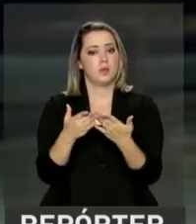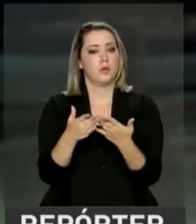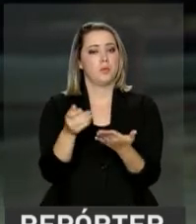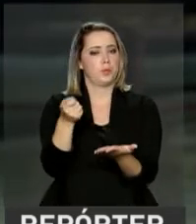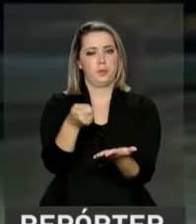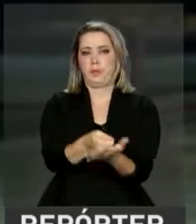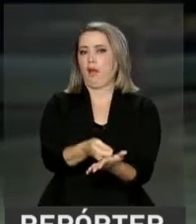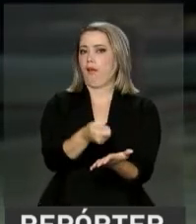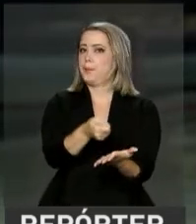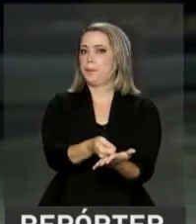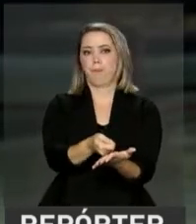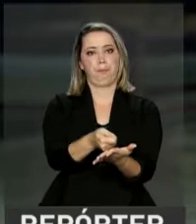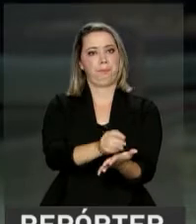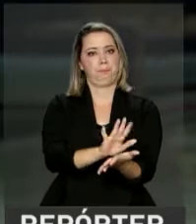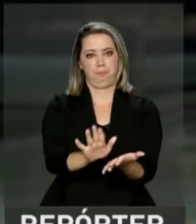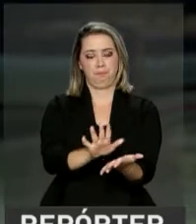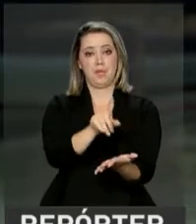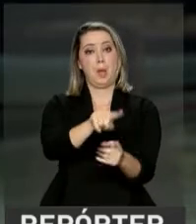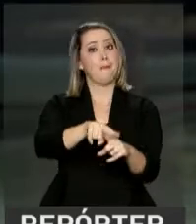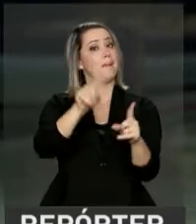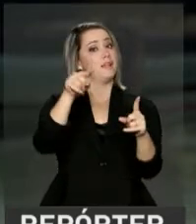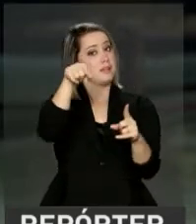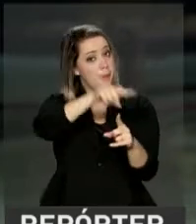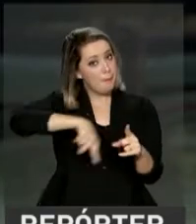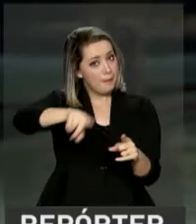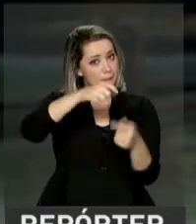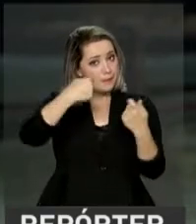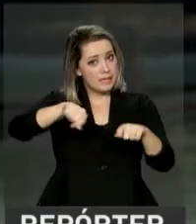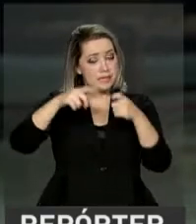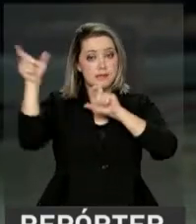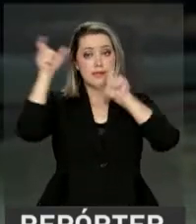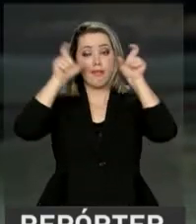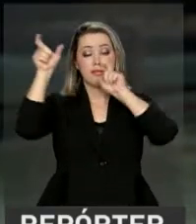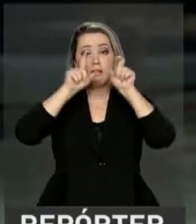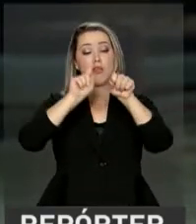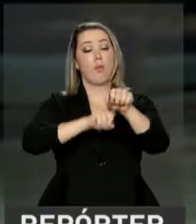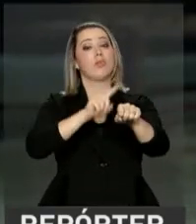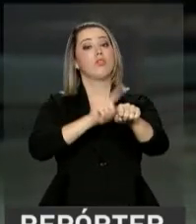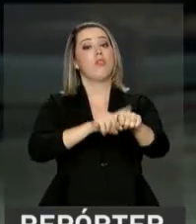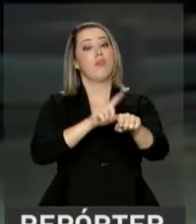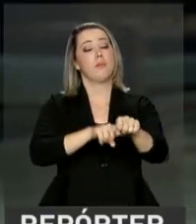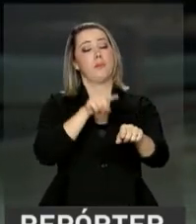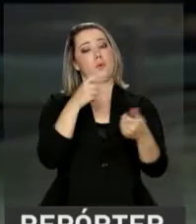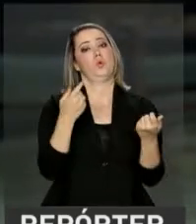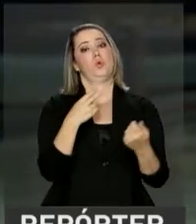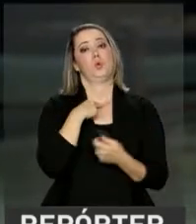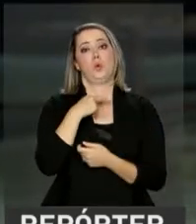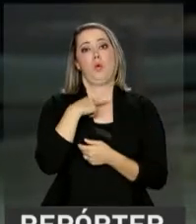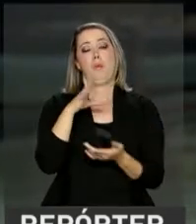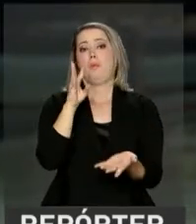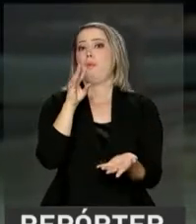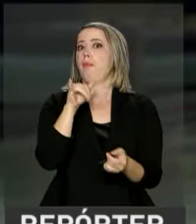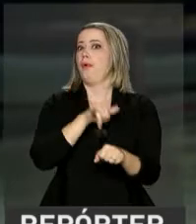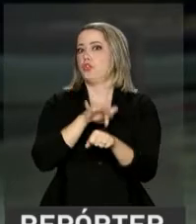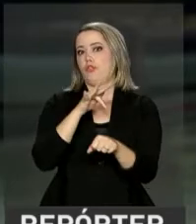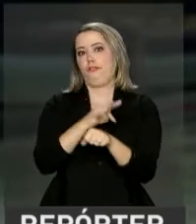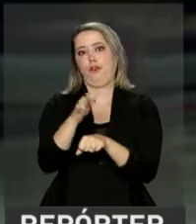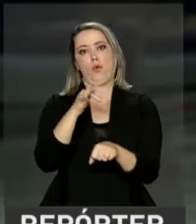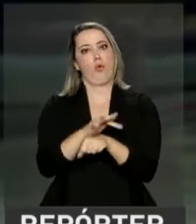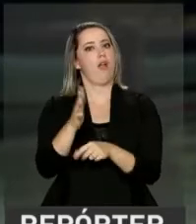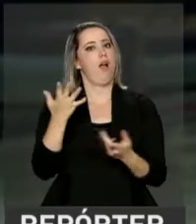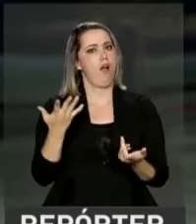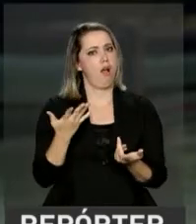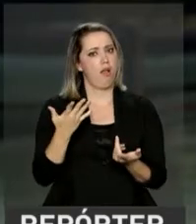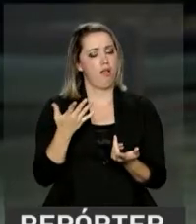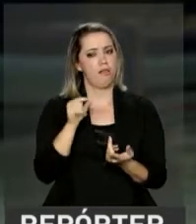pagam pela inscrição. Mas esses candidatos devem ficar atentos. Eles não podem faltar no dia da prova sem